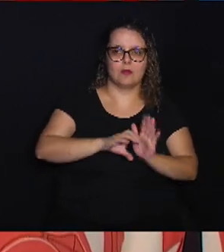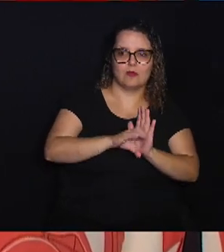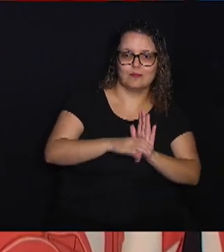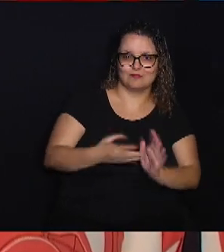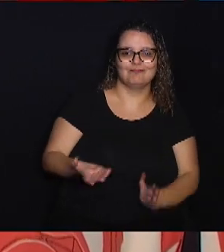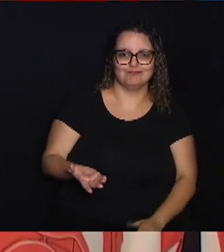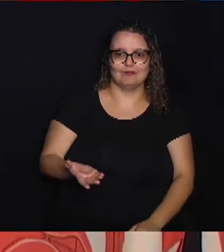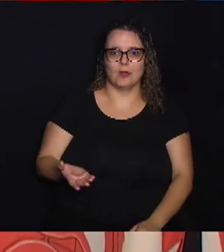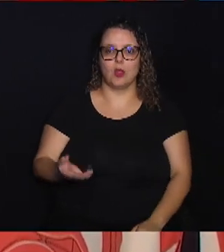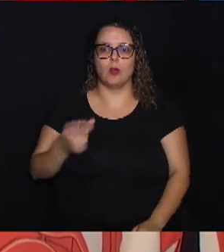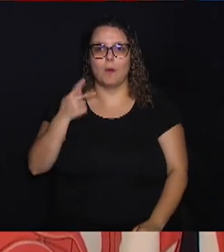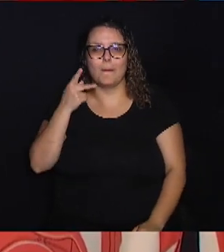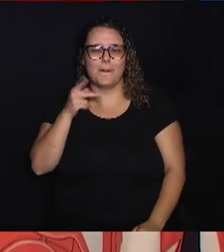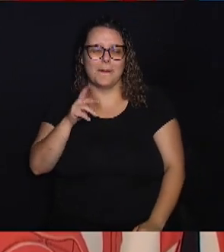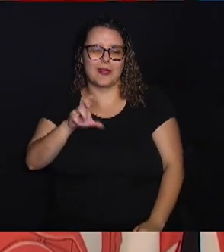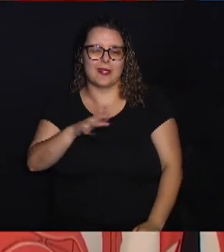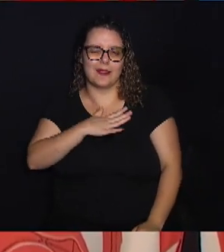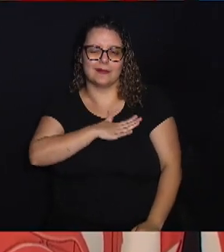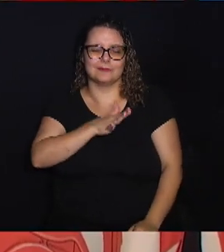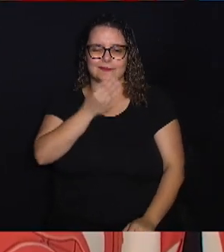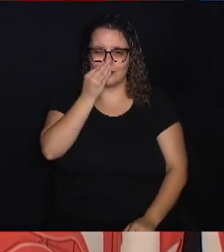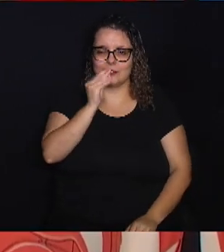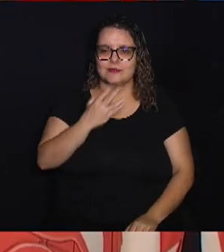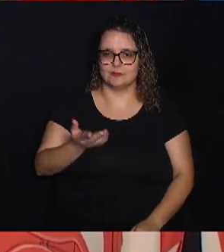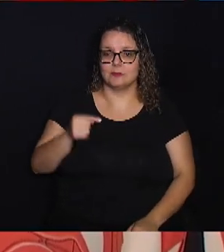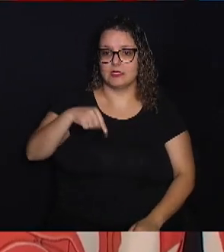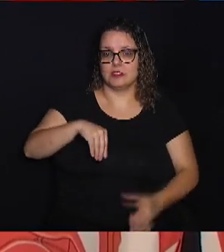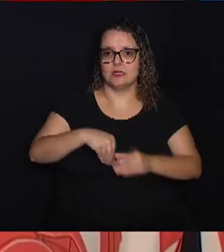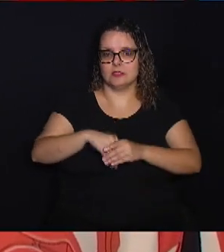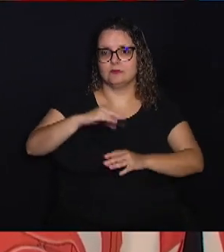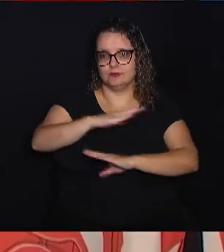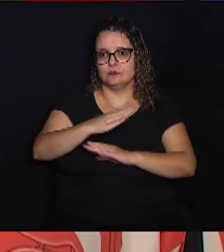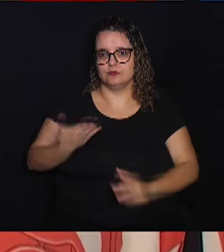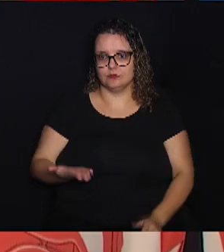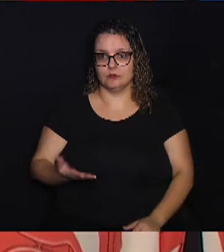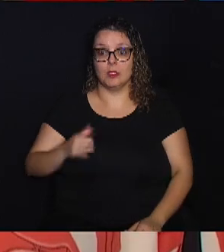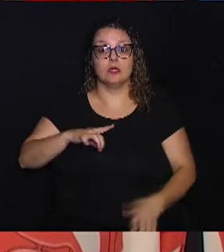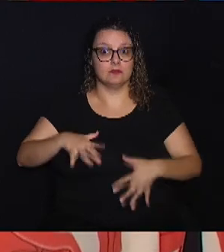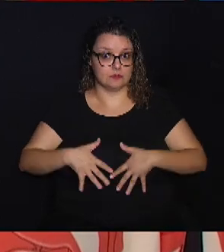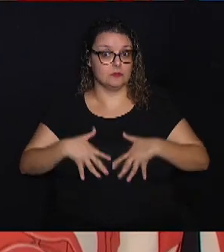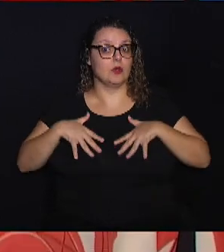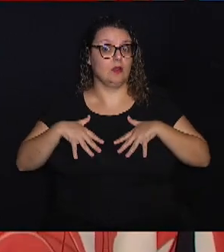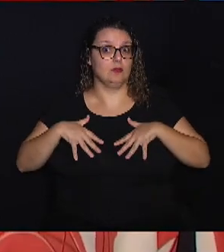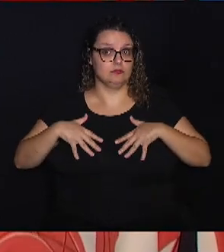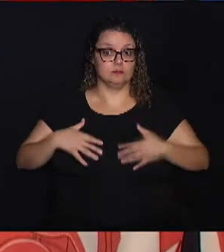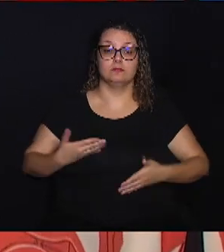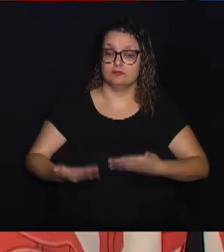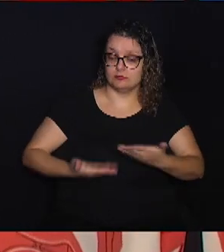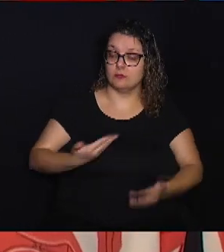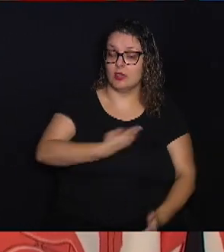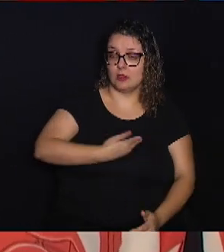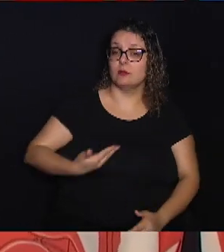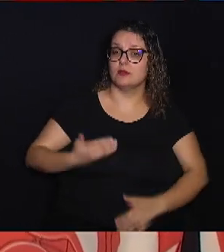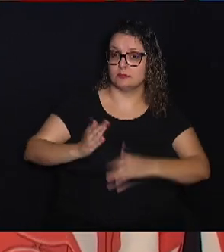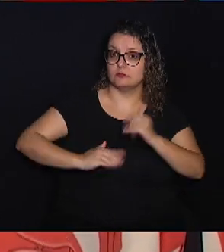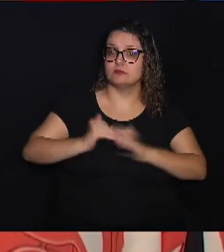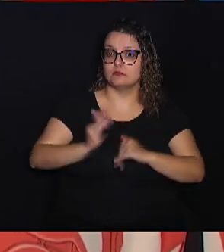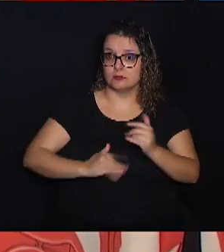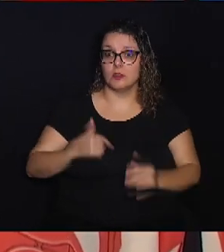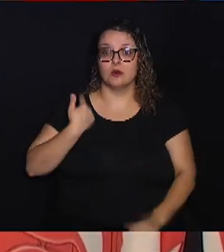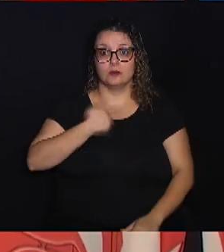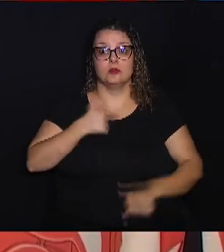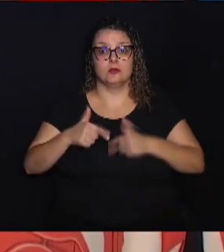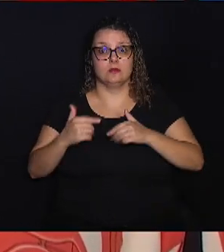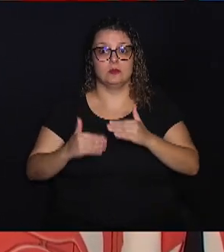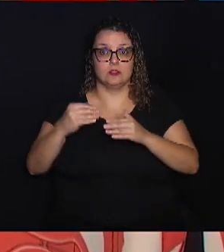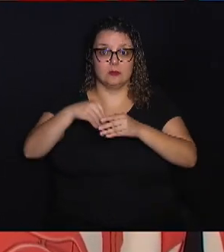Mas aqui, realmente, na Câmara Municipal, a gente pode dizer que nós temos orgulho de ser servidor público pelo trabalho que nós desenvolvemos aqui